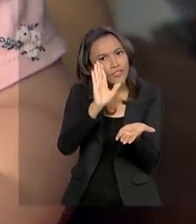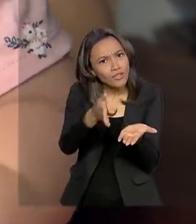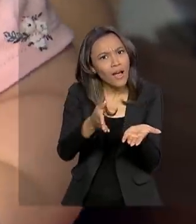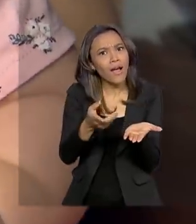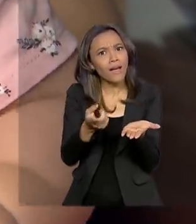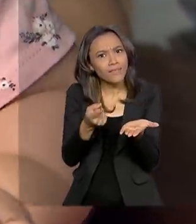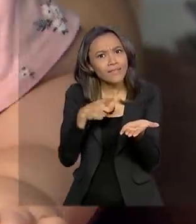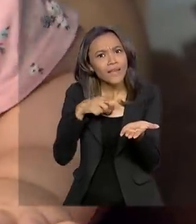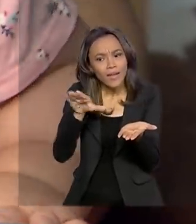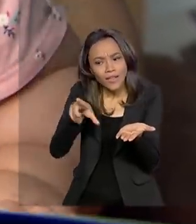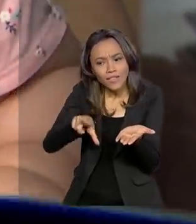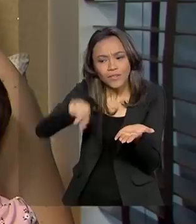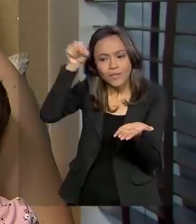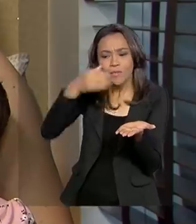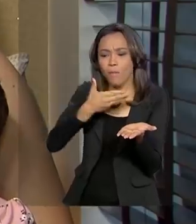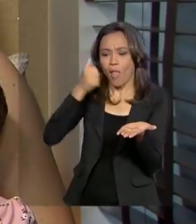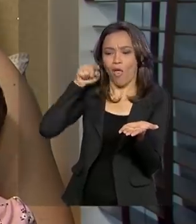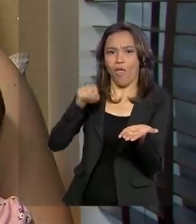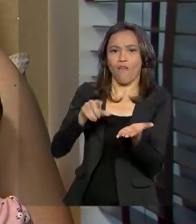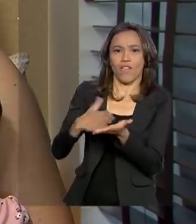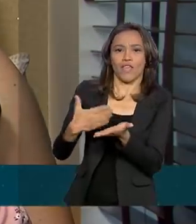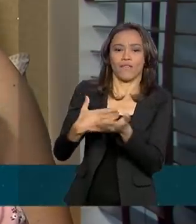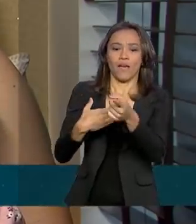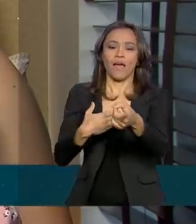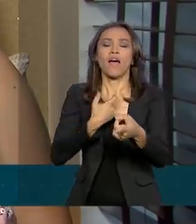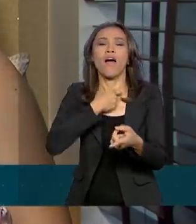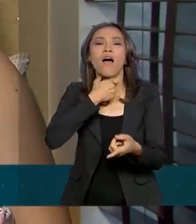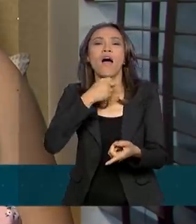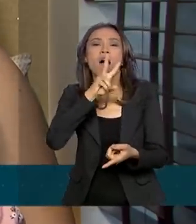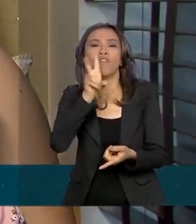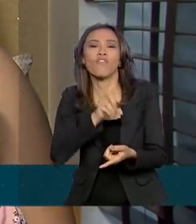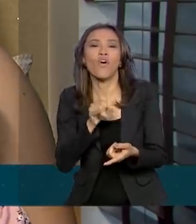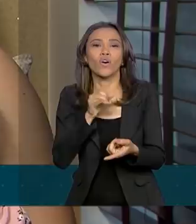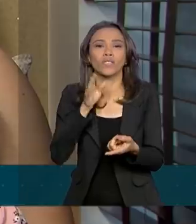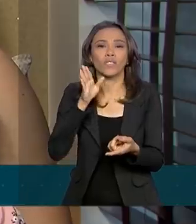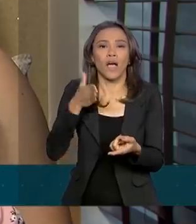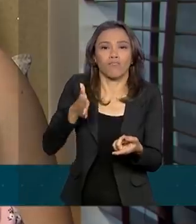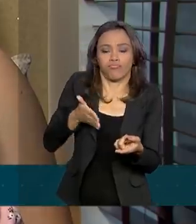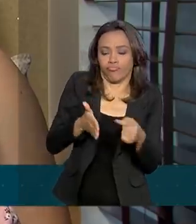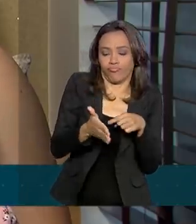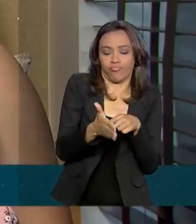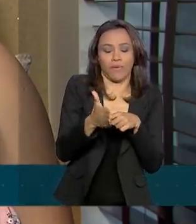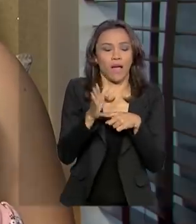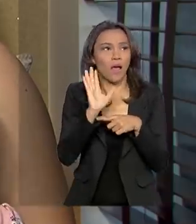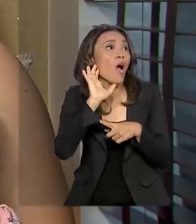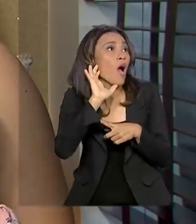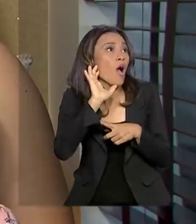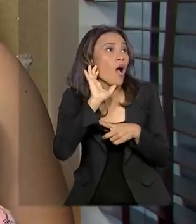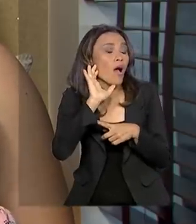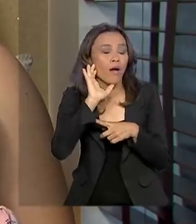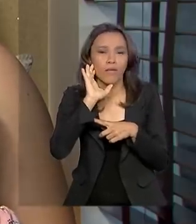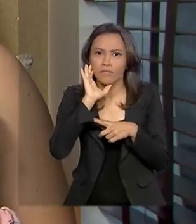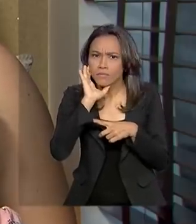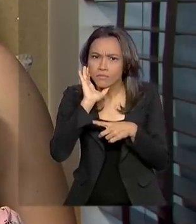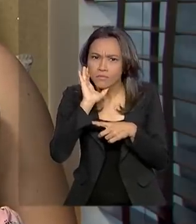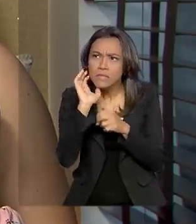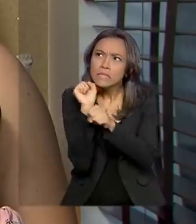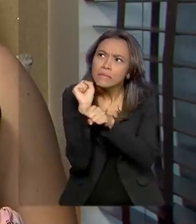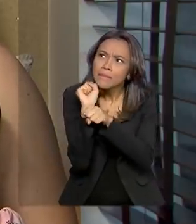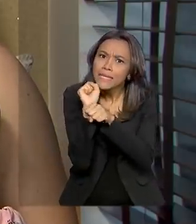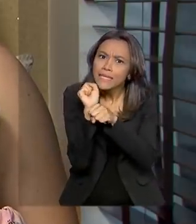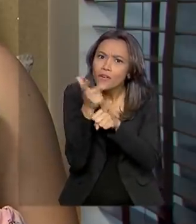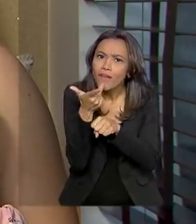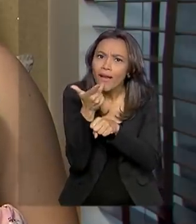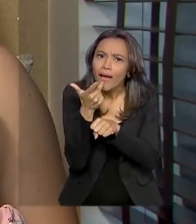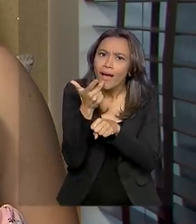tem o seu livro preferido? Eu faço a voz da baleia, então é uma coisa diferente. ela já olha e fica esperando eu ficar